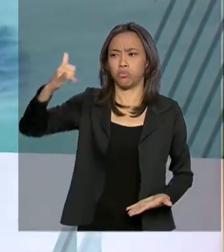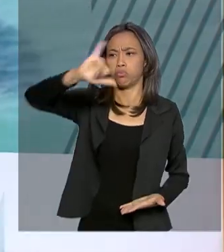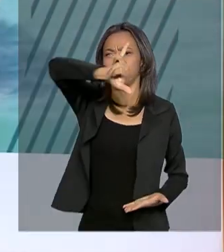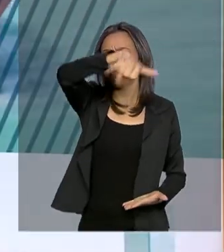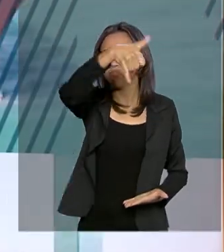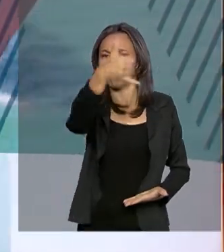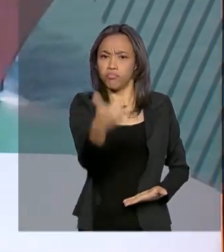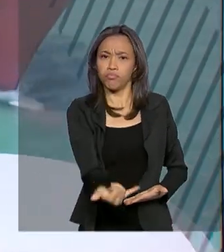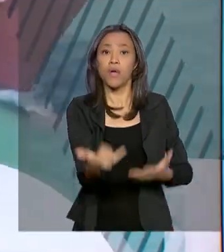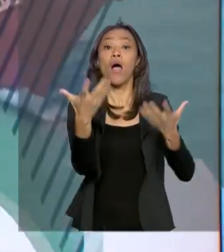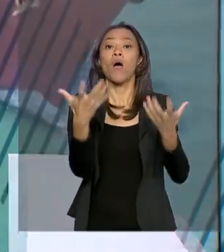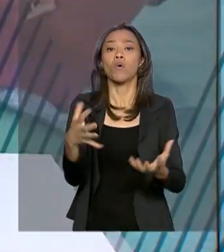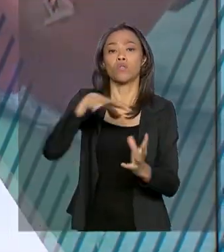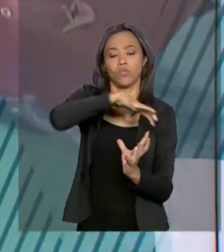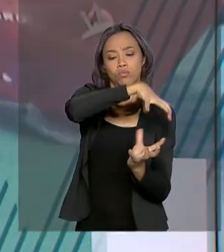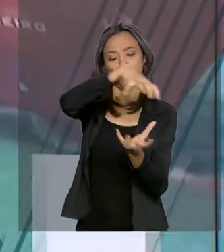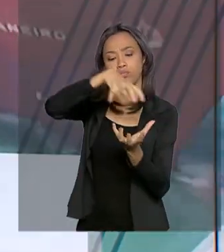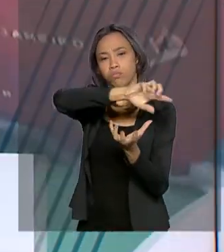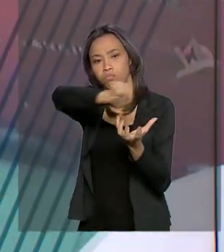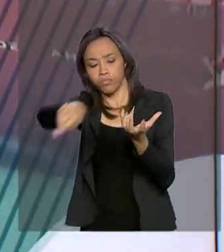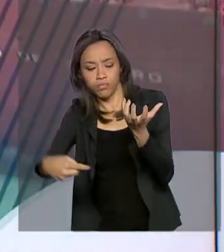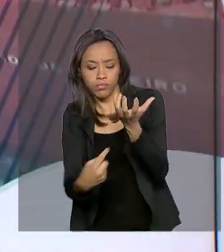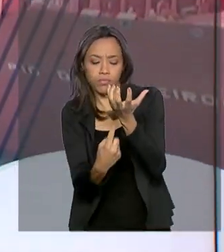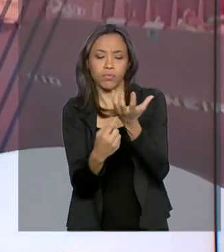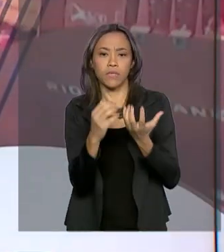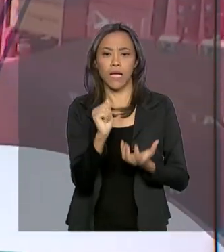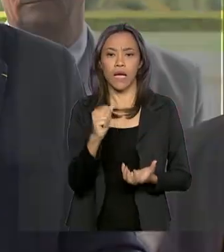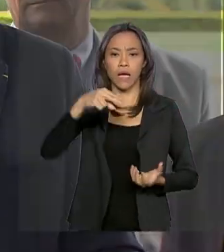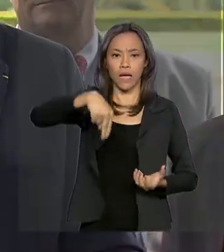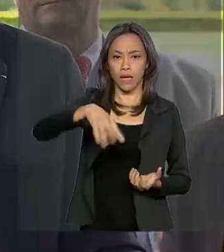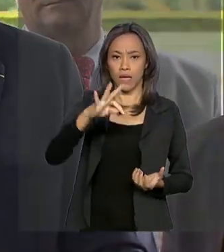Drake, na Antártica, com 38 pessoas a bordo.